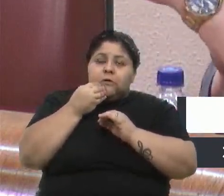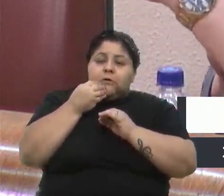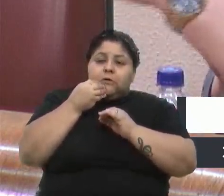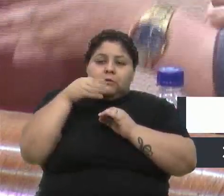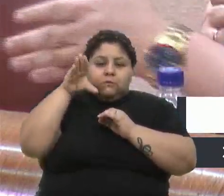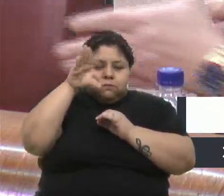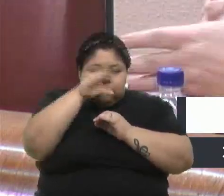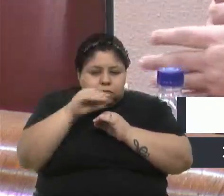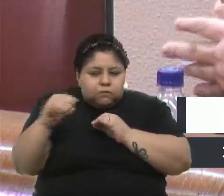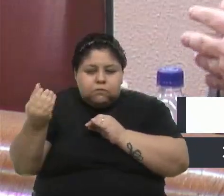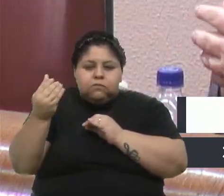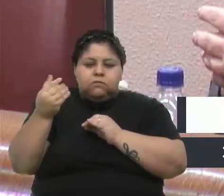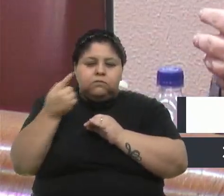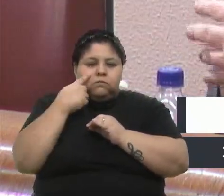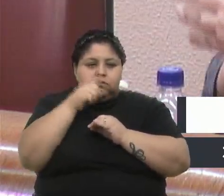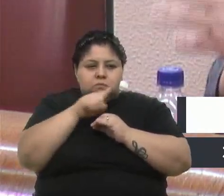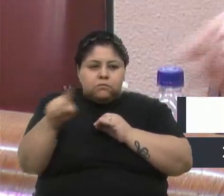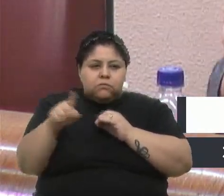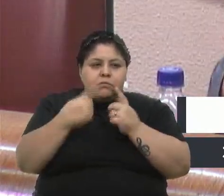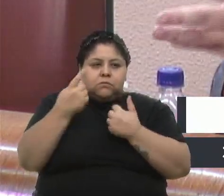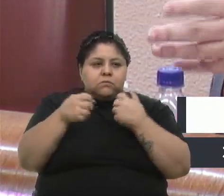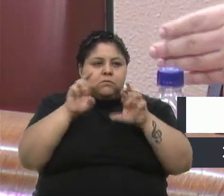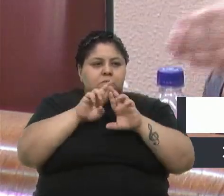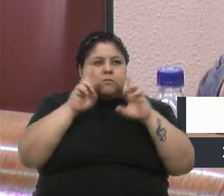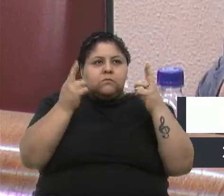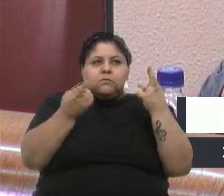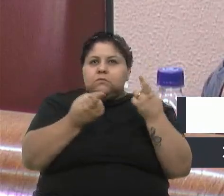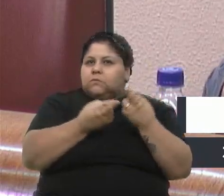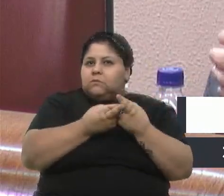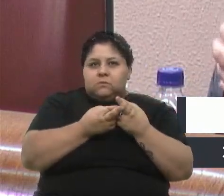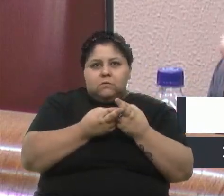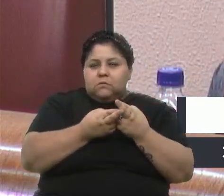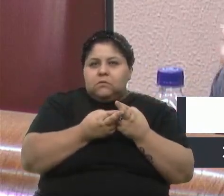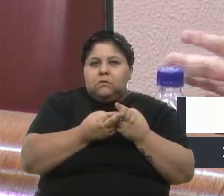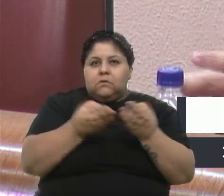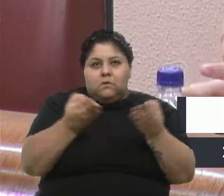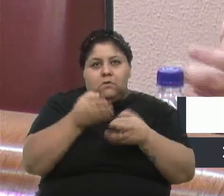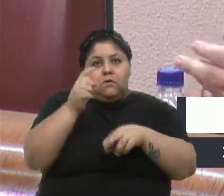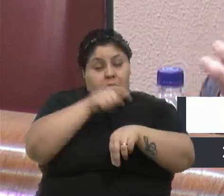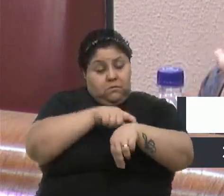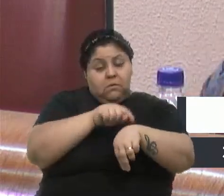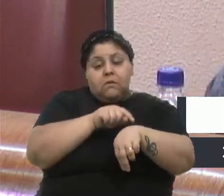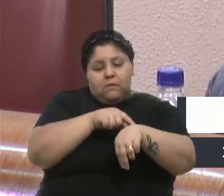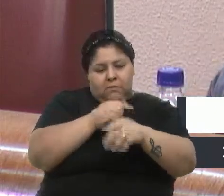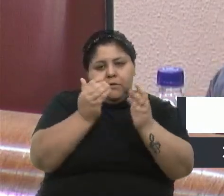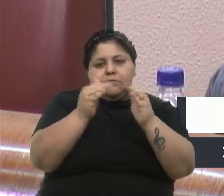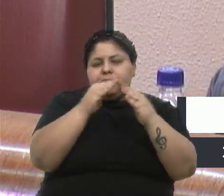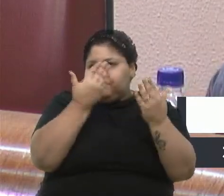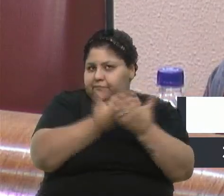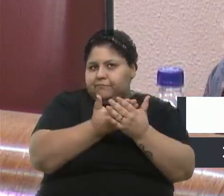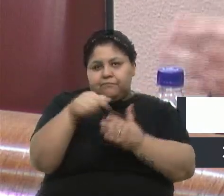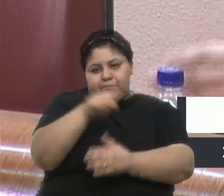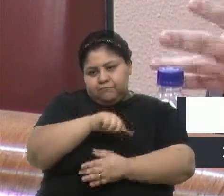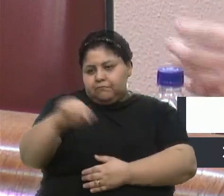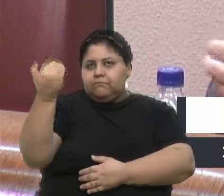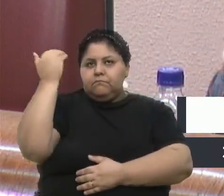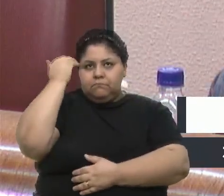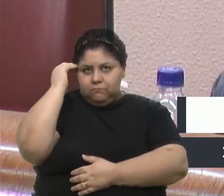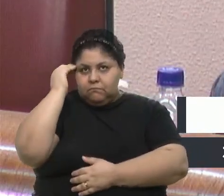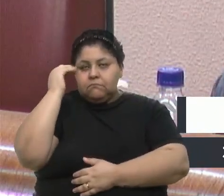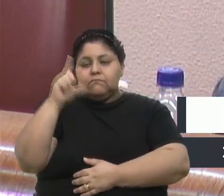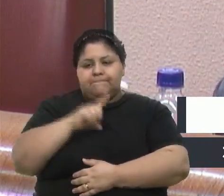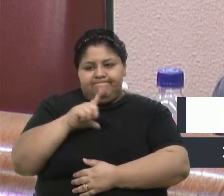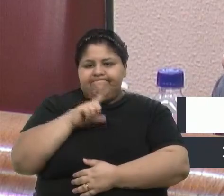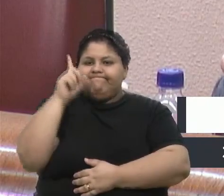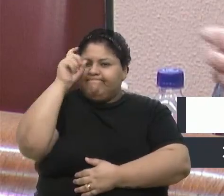assistir algumas sessões, mesmo que sejam no reprise, porque, nesse momento, eles estão estudando, a gente sabe que, às vezes, tem